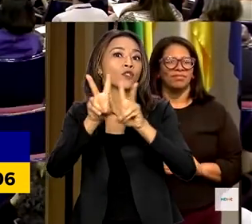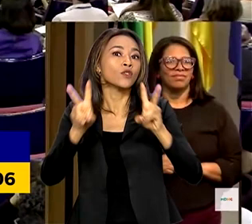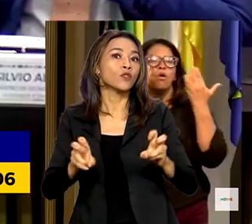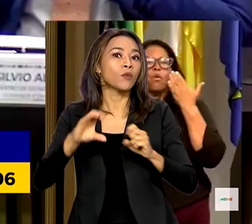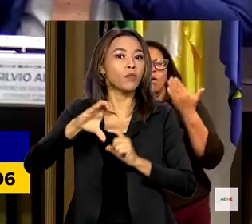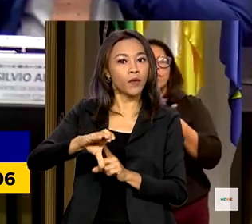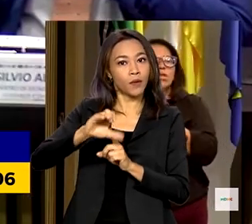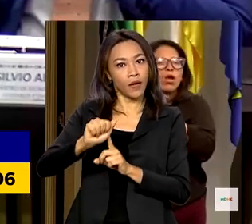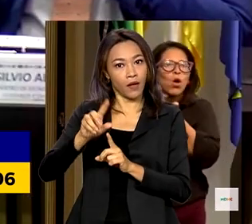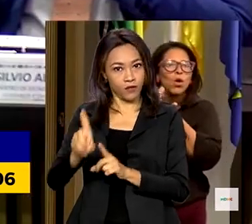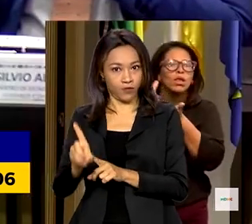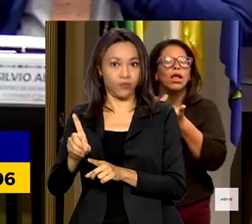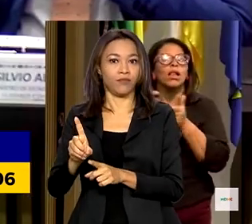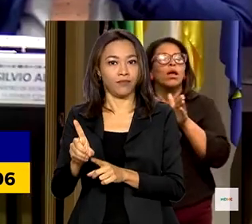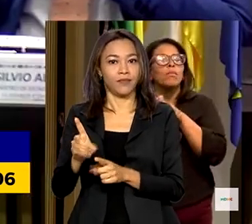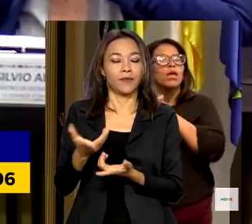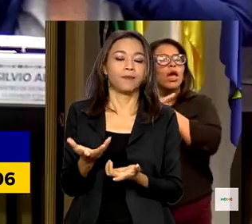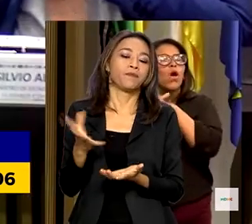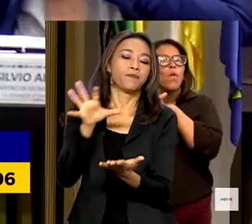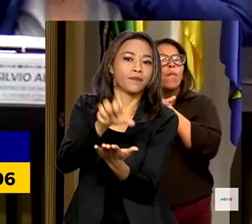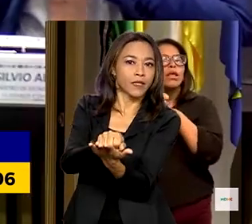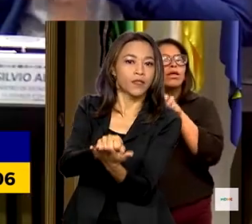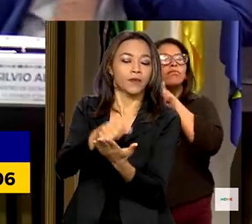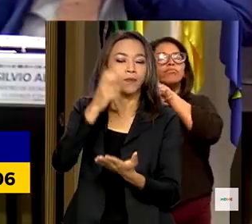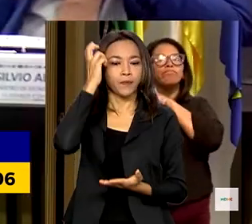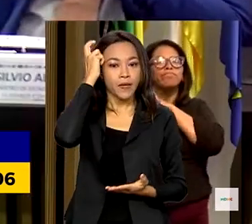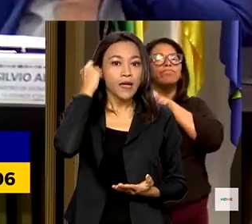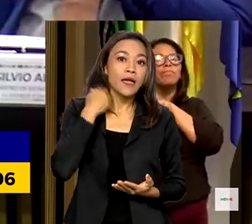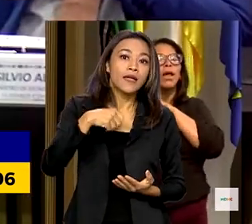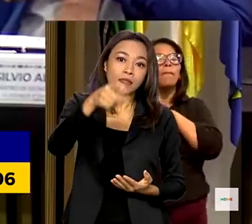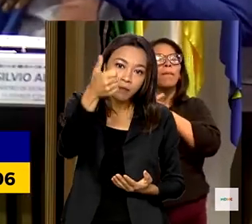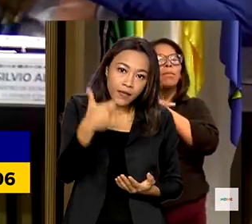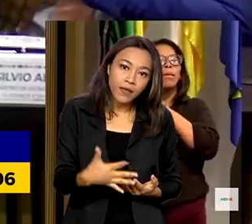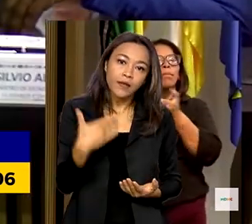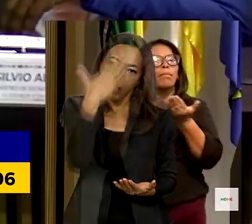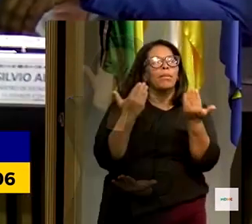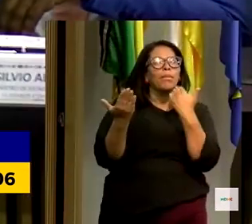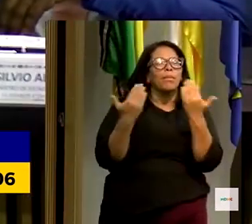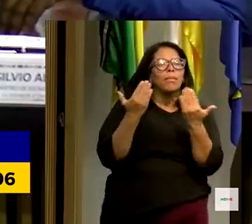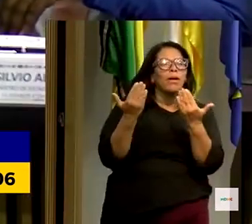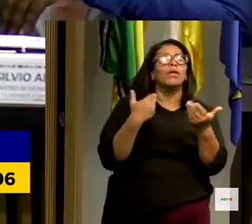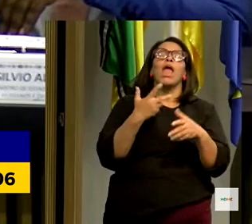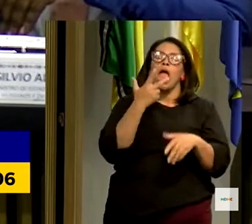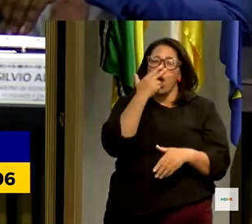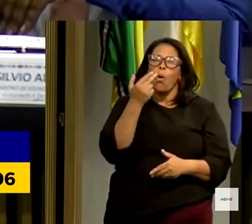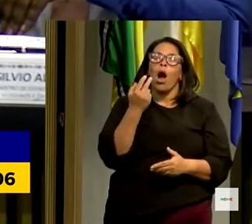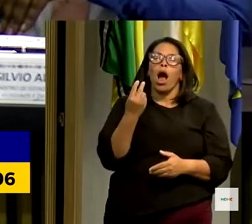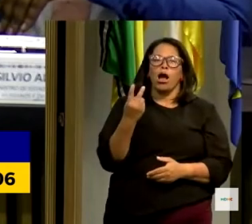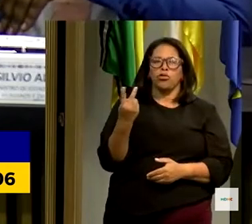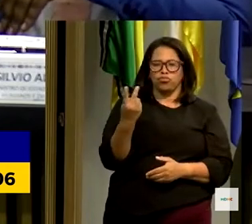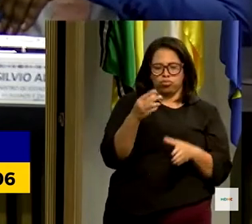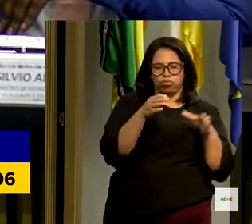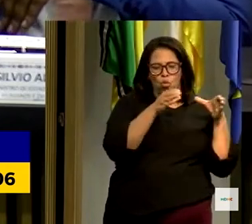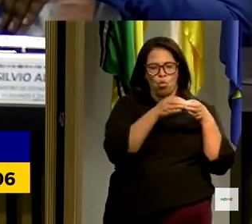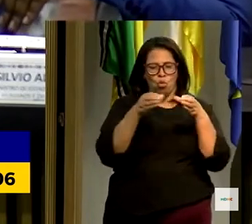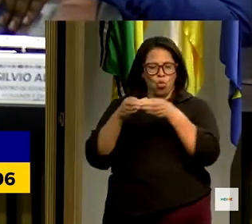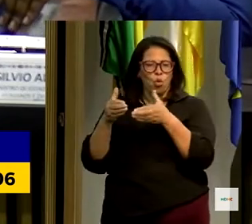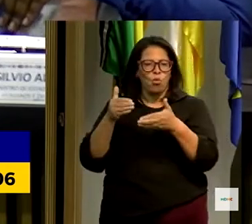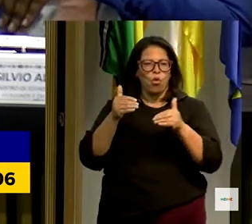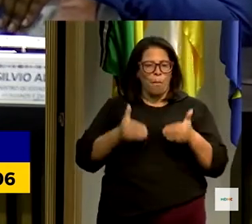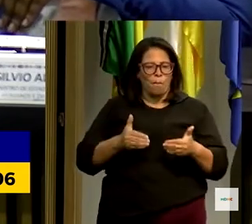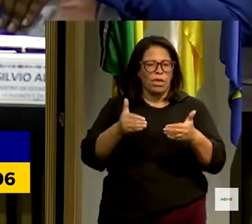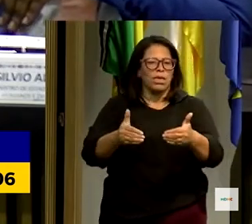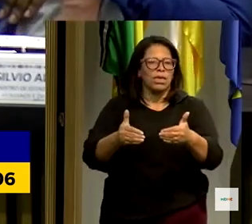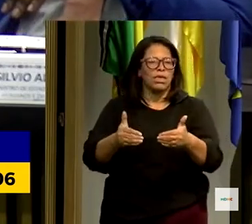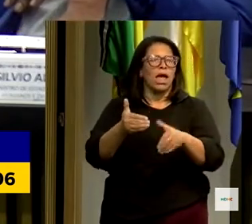Único. Eu creio que se a gente atuar de forma integrada com essa rede de